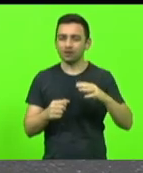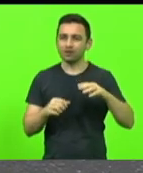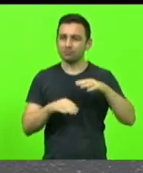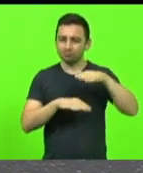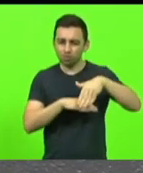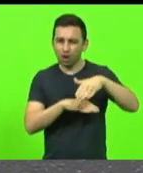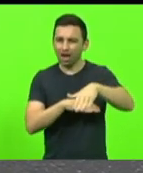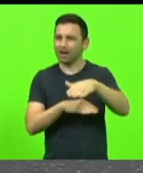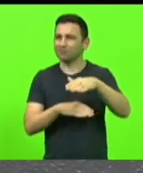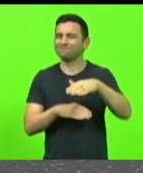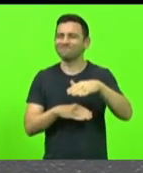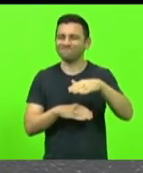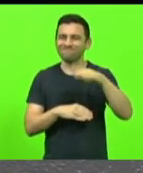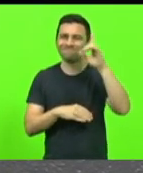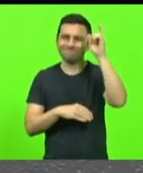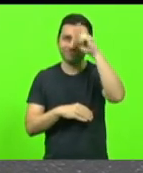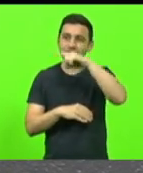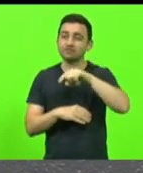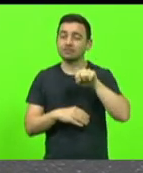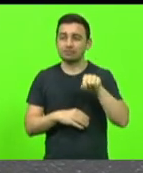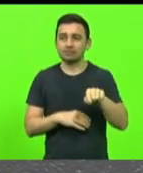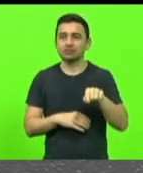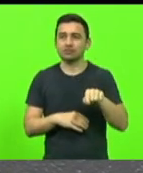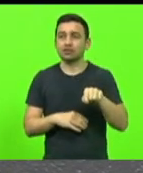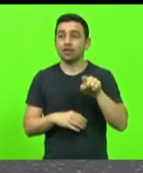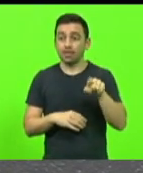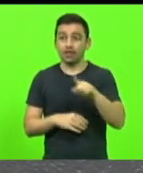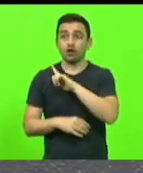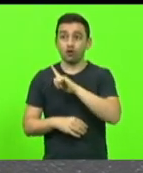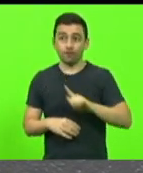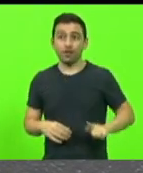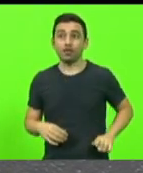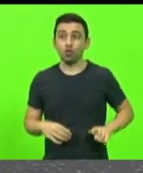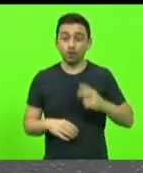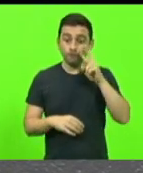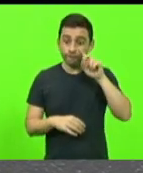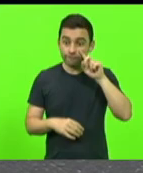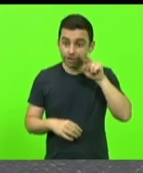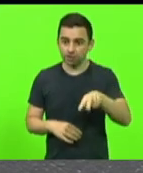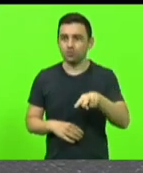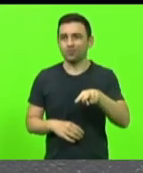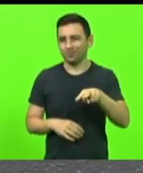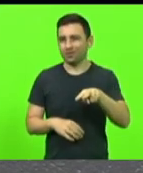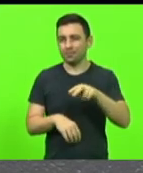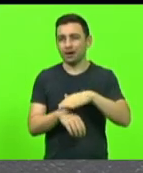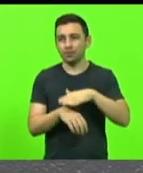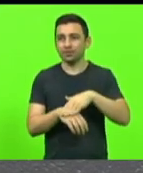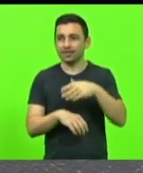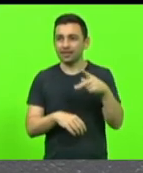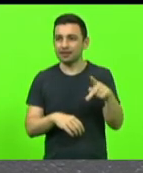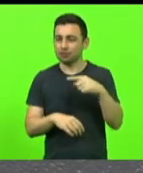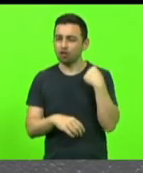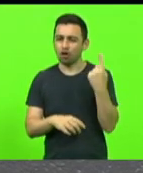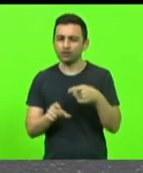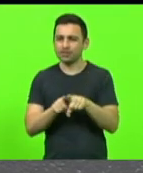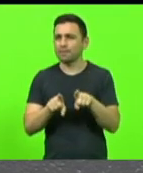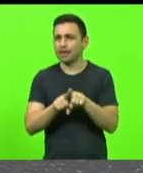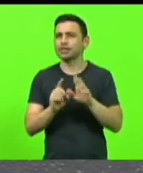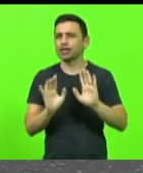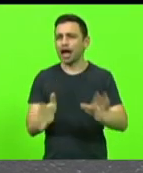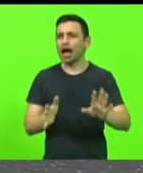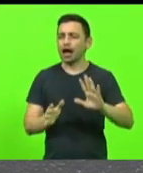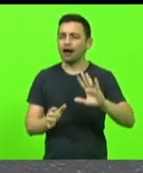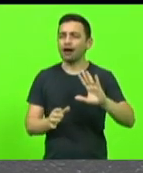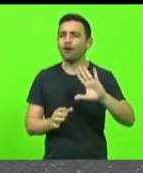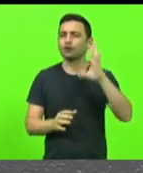acho que aquilo que nós reclamávamos, ele constatou lá pessoalmente, nós próprios também já fomos vítimas em